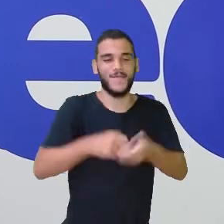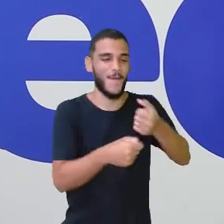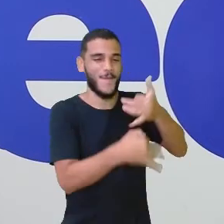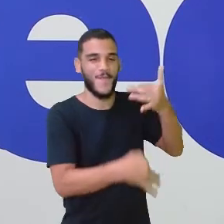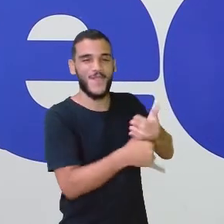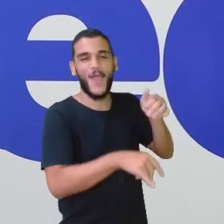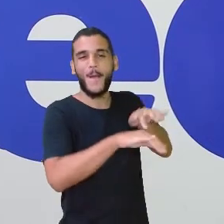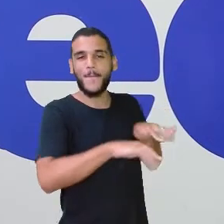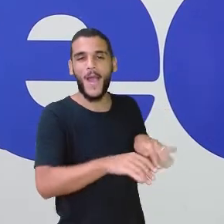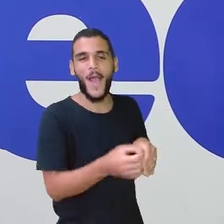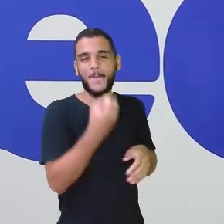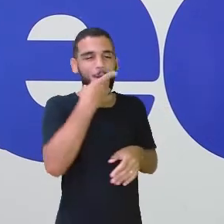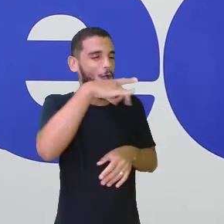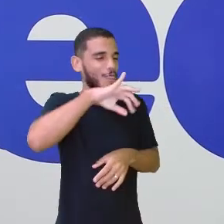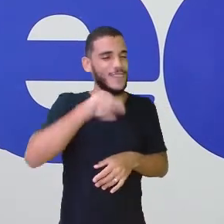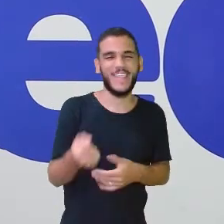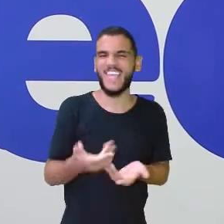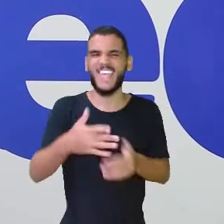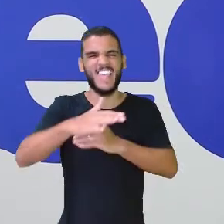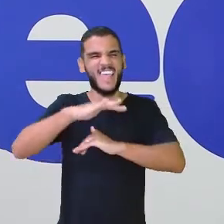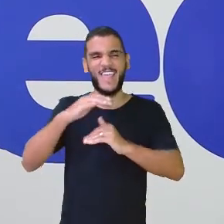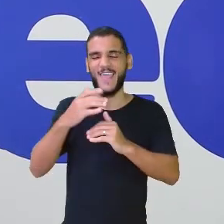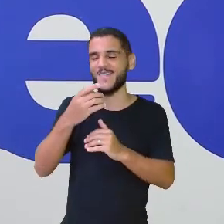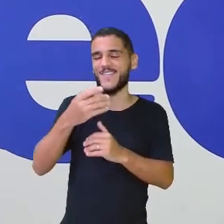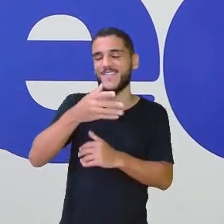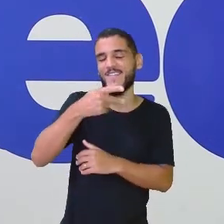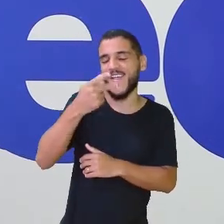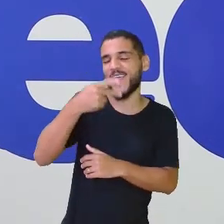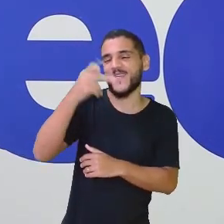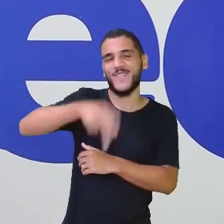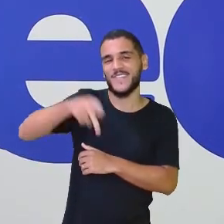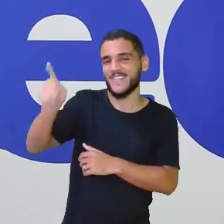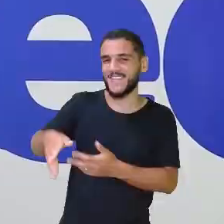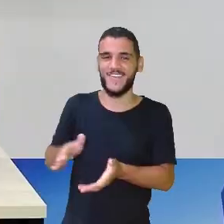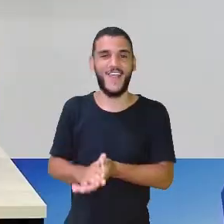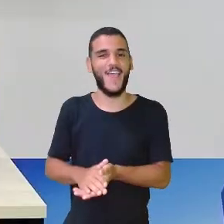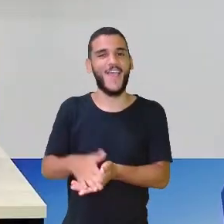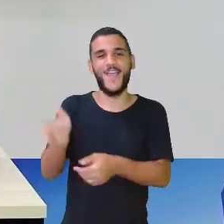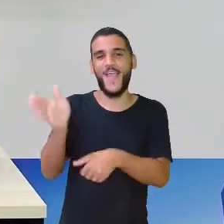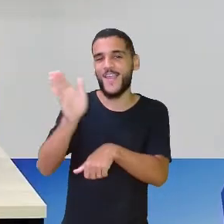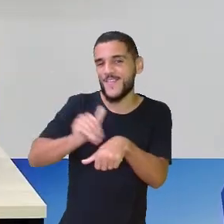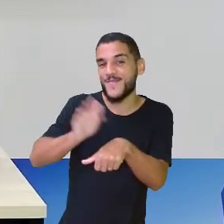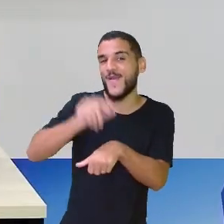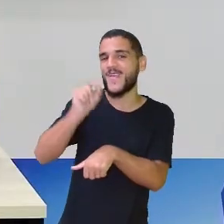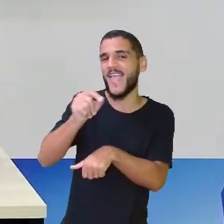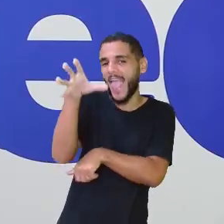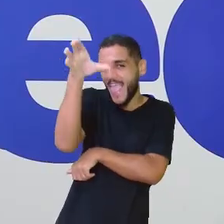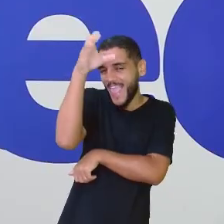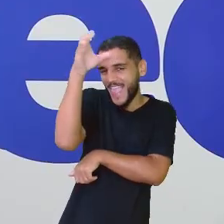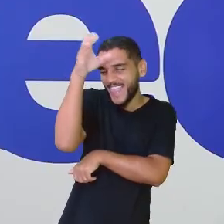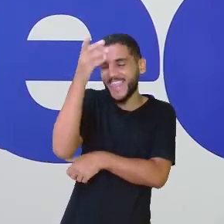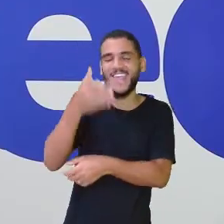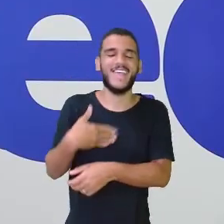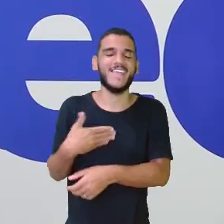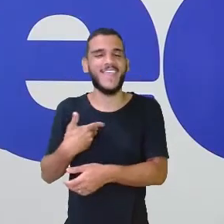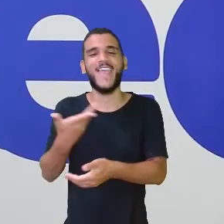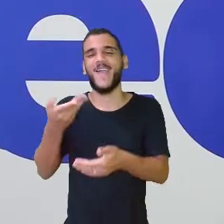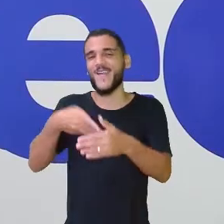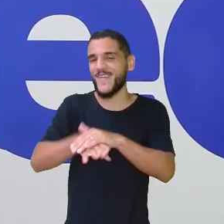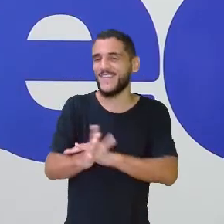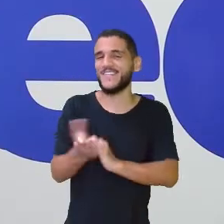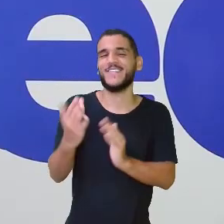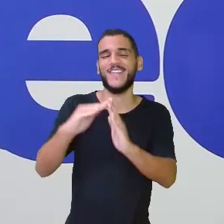eles já estão colocando aqui, bom dia, tia Márcia. Tia, olha, soma de tia, aquele árbitro que a tinha na escola.